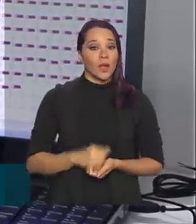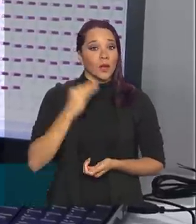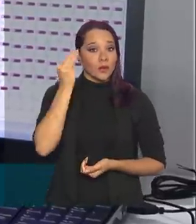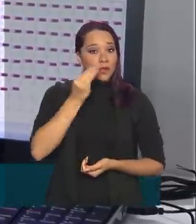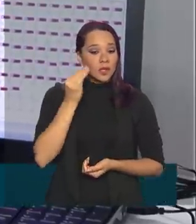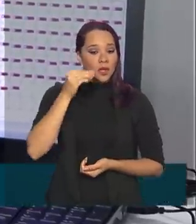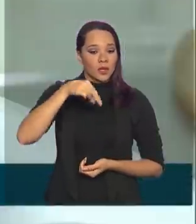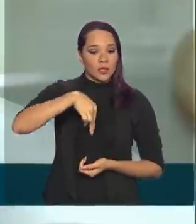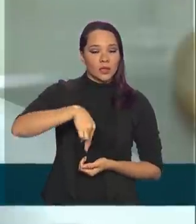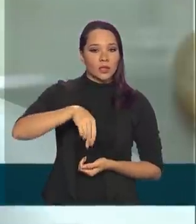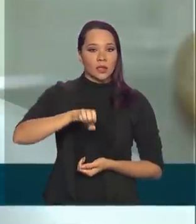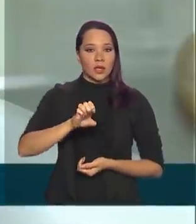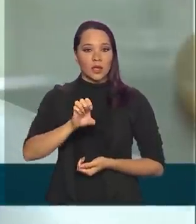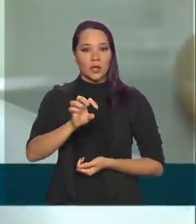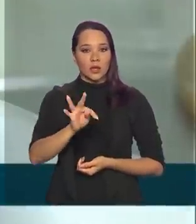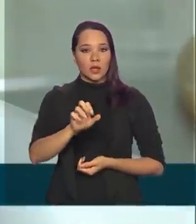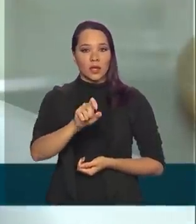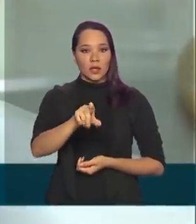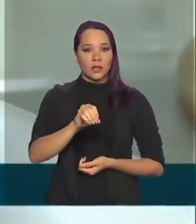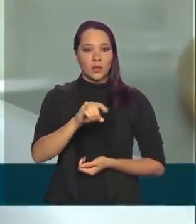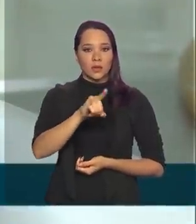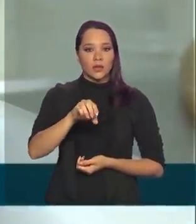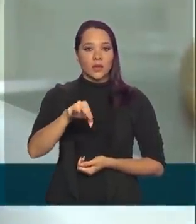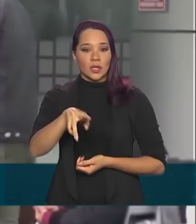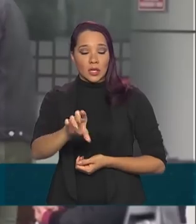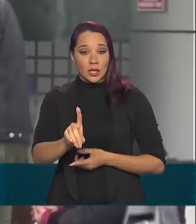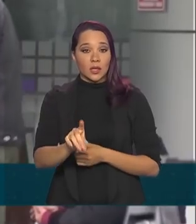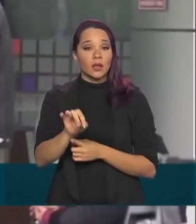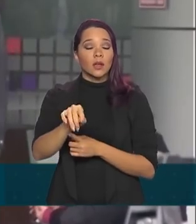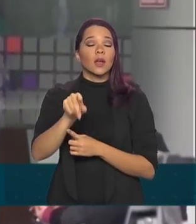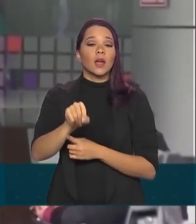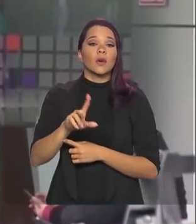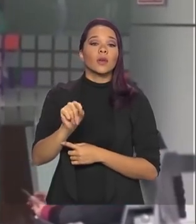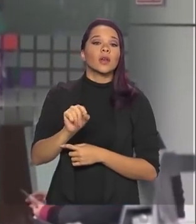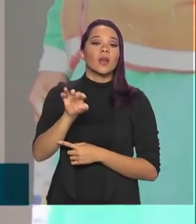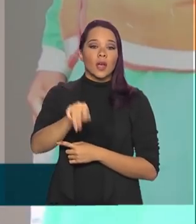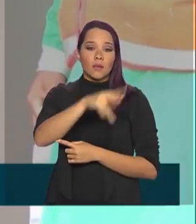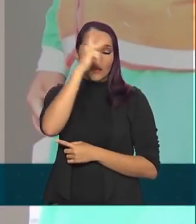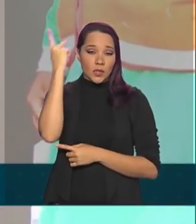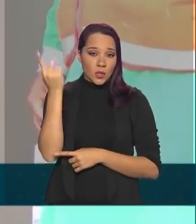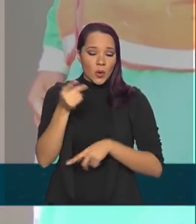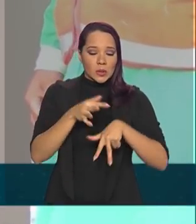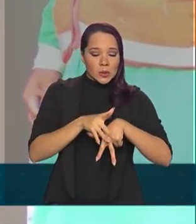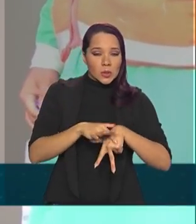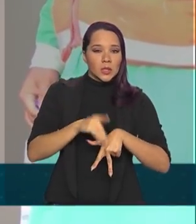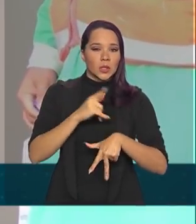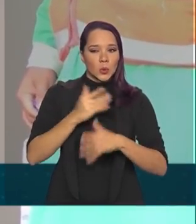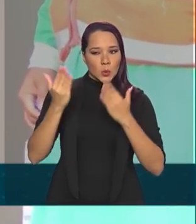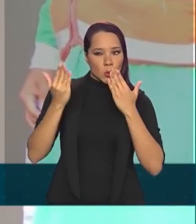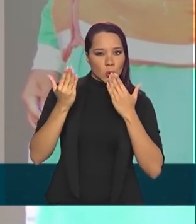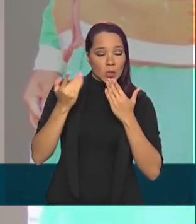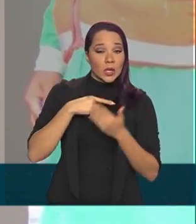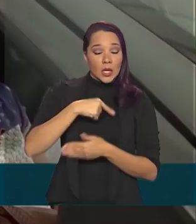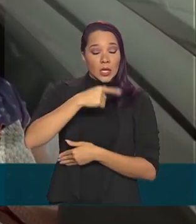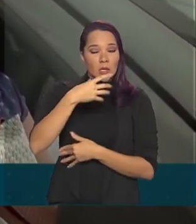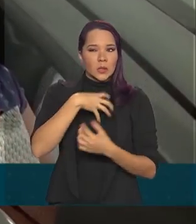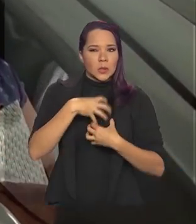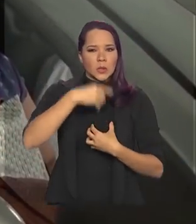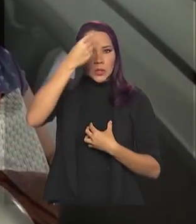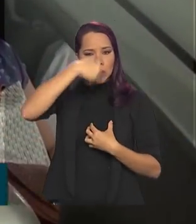anitazuxanida são voltados para pacientes com sintomas de gripe, com suspeita de Covid-19.